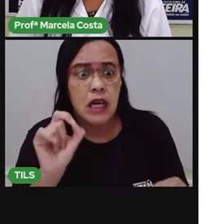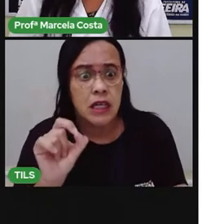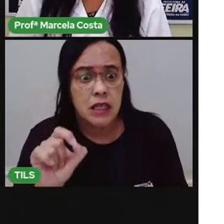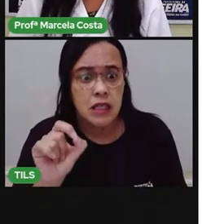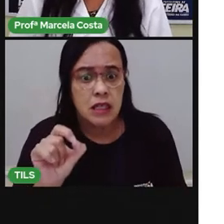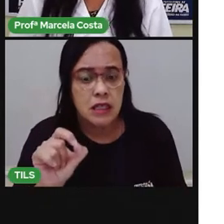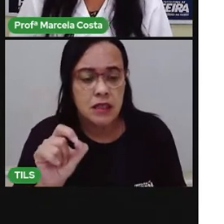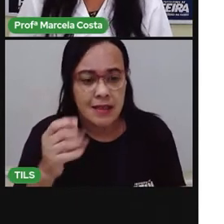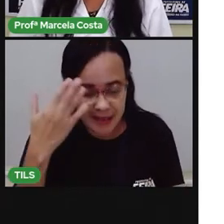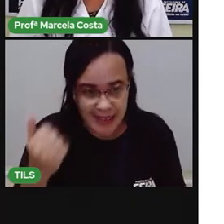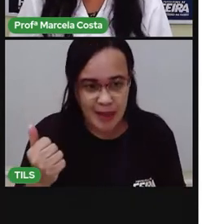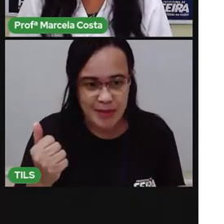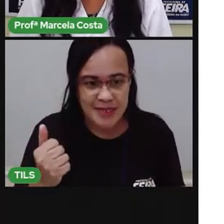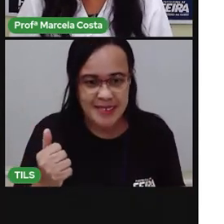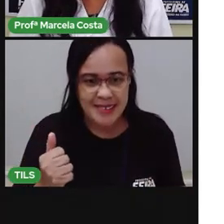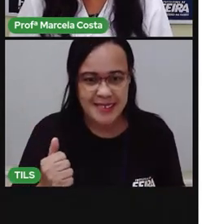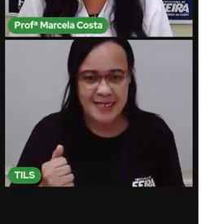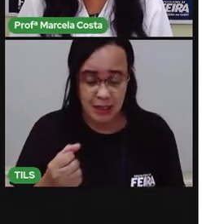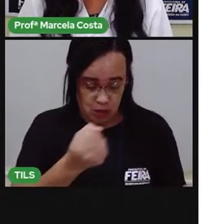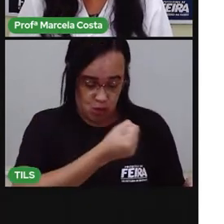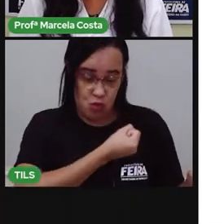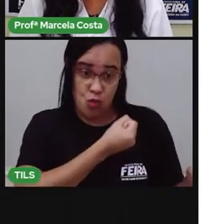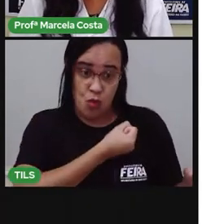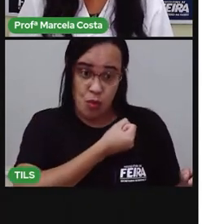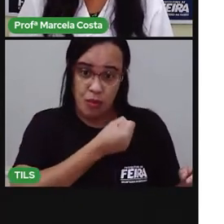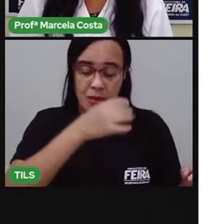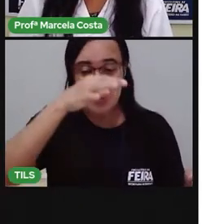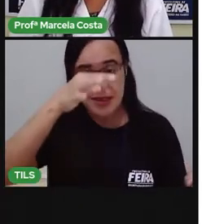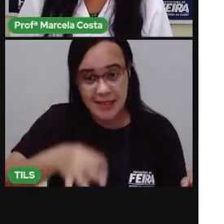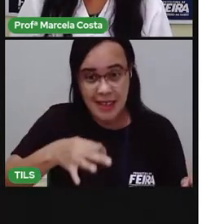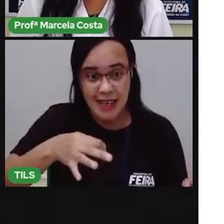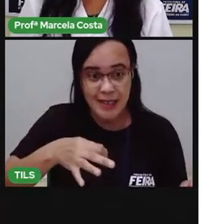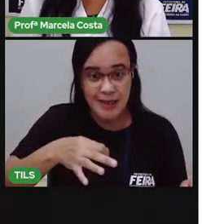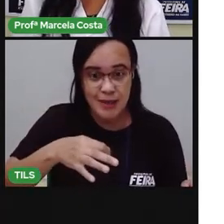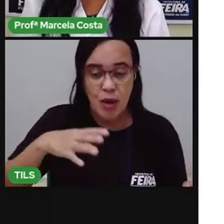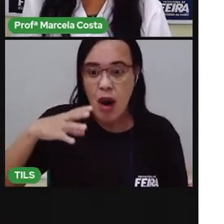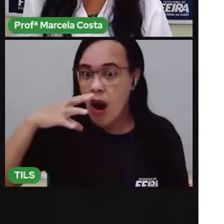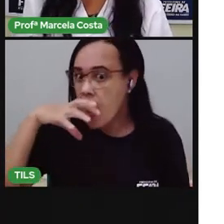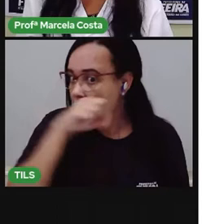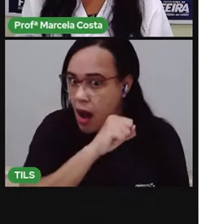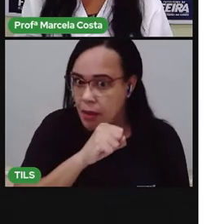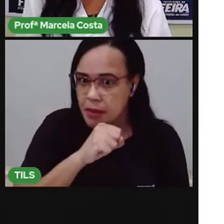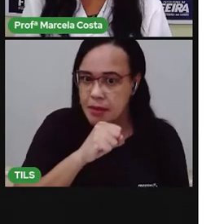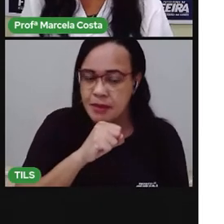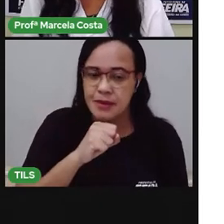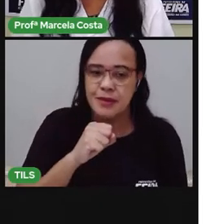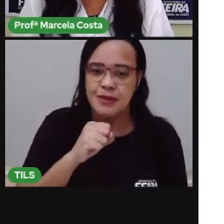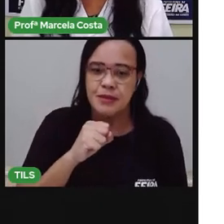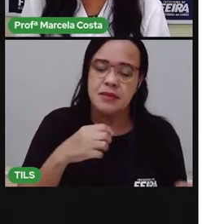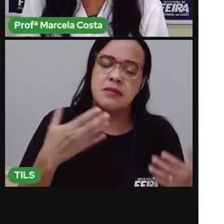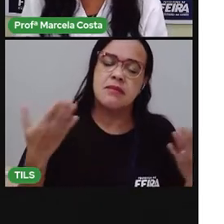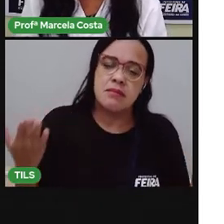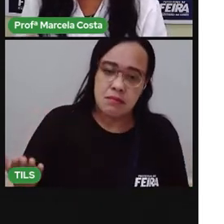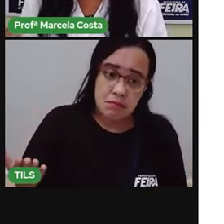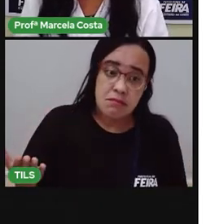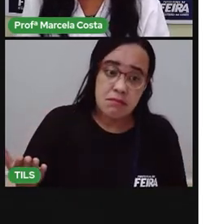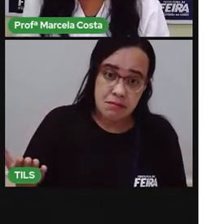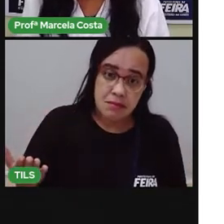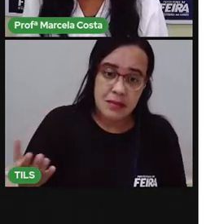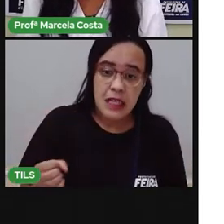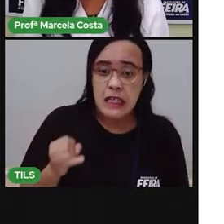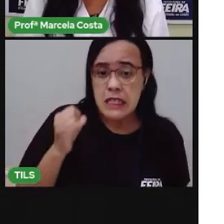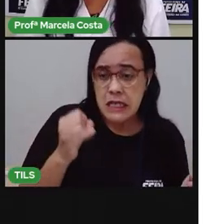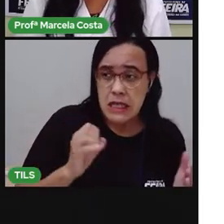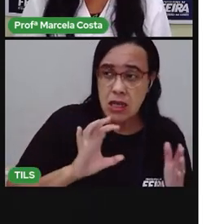Você sabe quais são os números de emergência que você pode ligar, se acontecer um